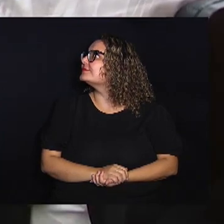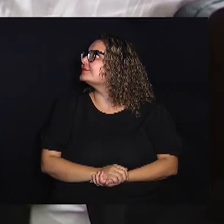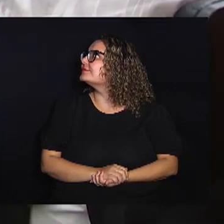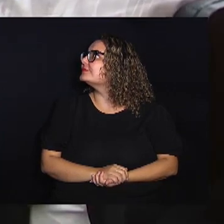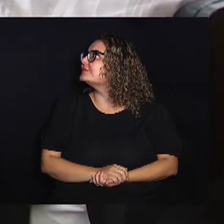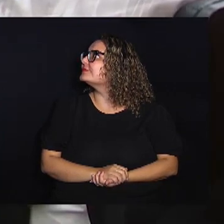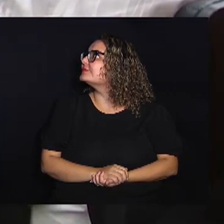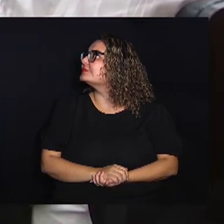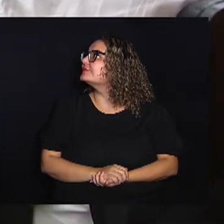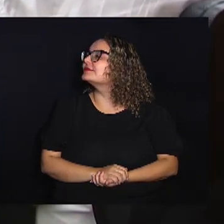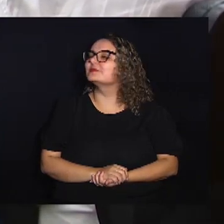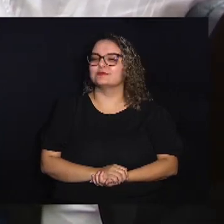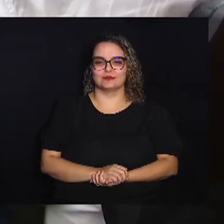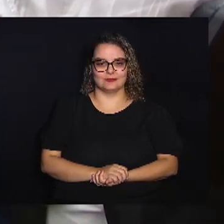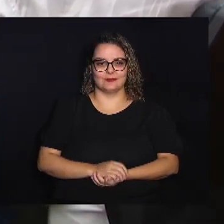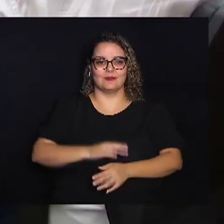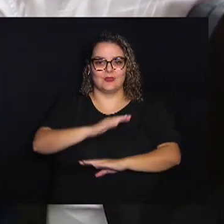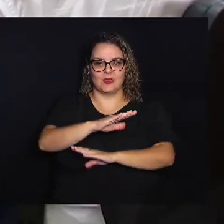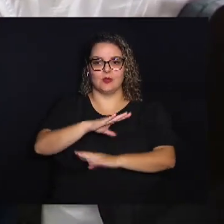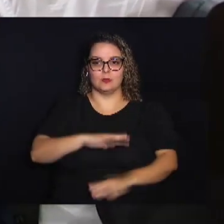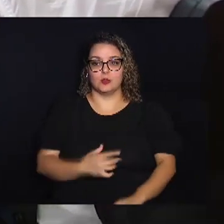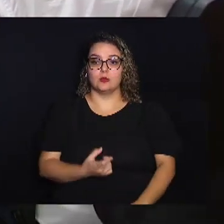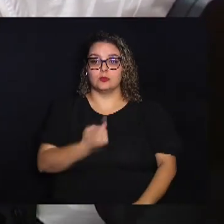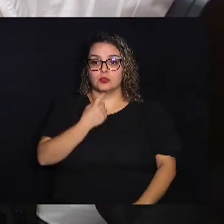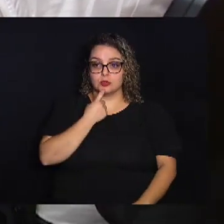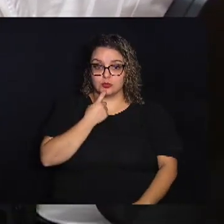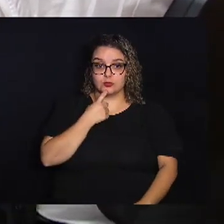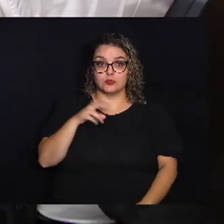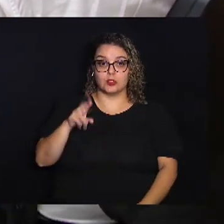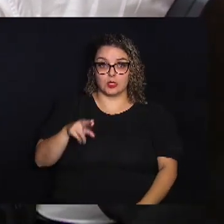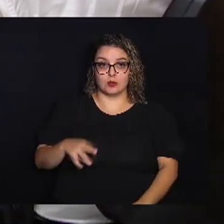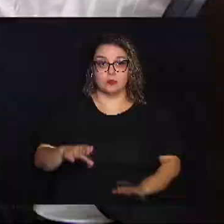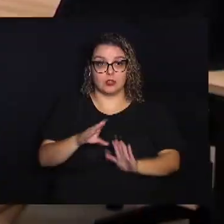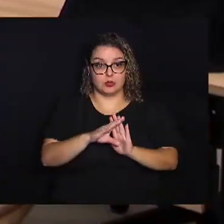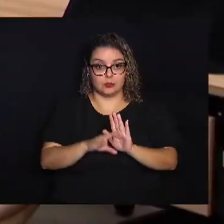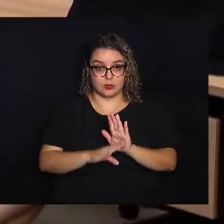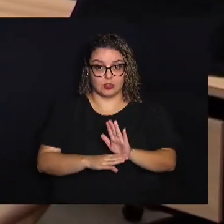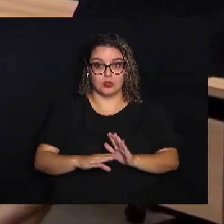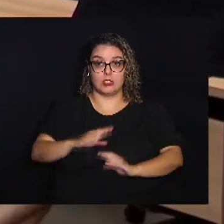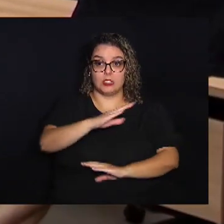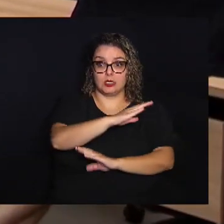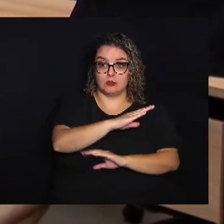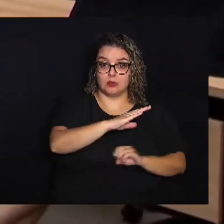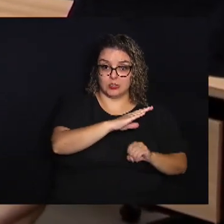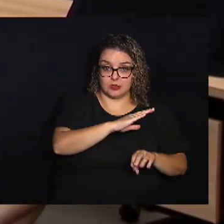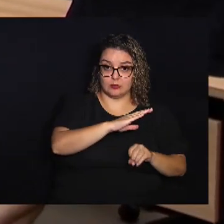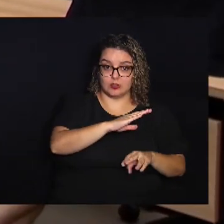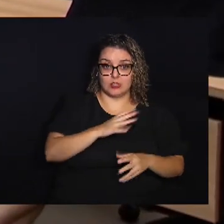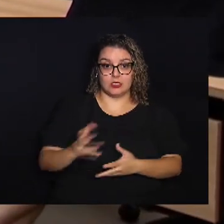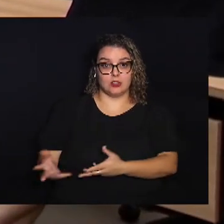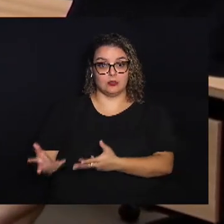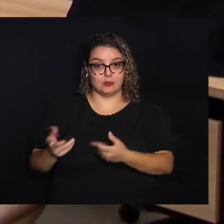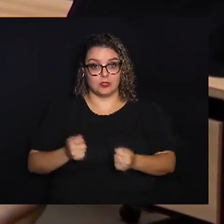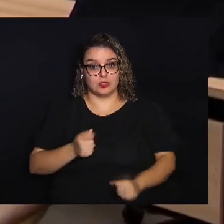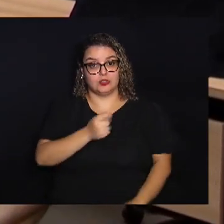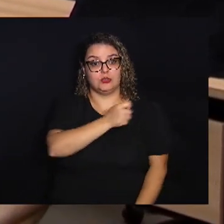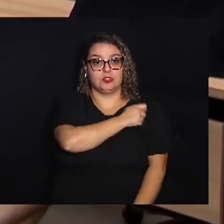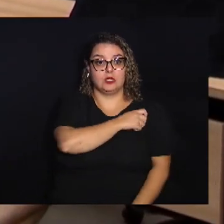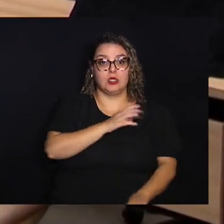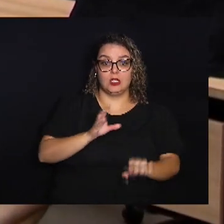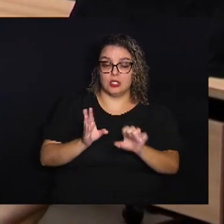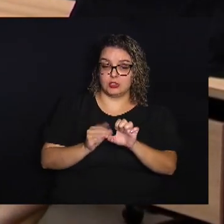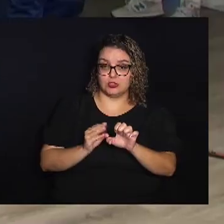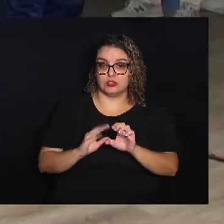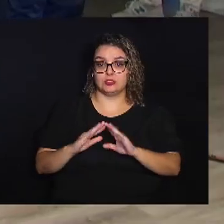A Câmara Municipal de Campinas Por meio do programa Câmara Educa Recebeu a visita Dos alunos da EJA Da